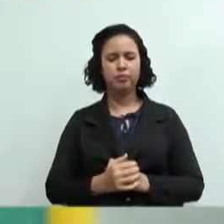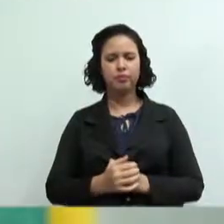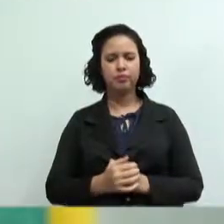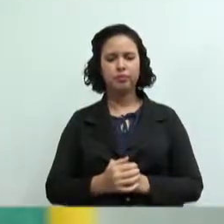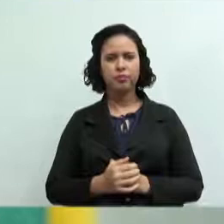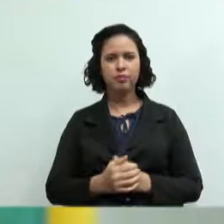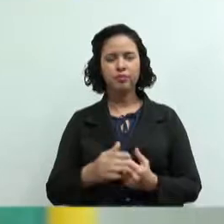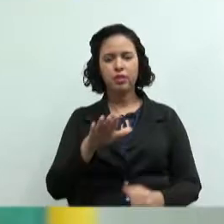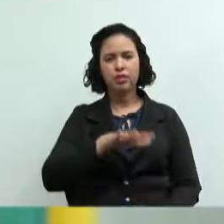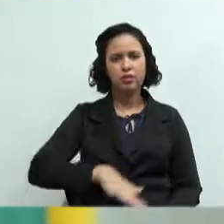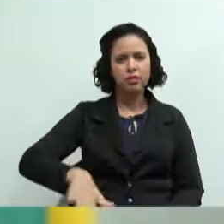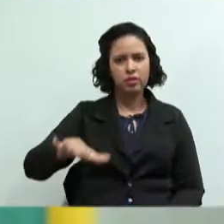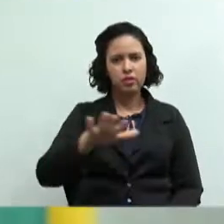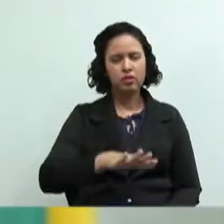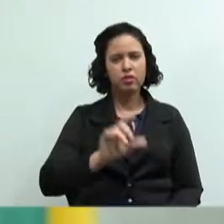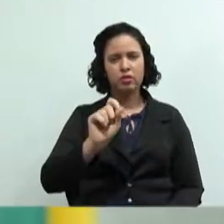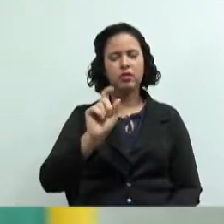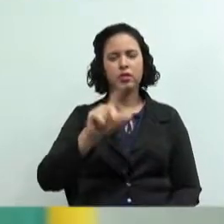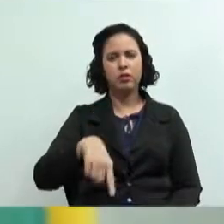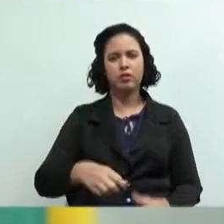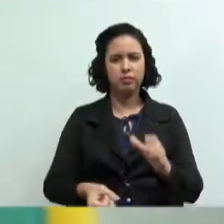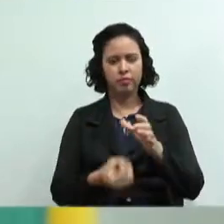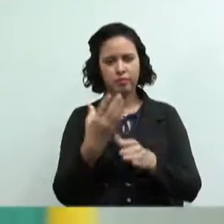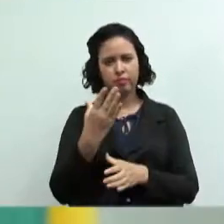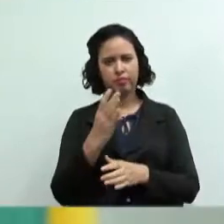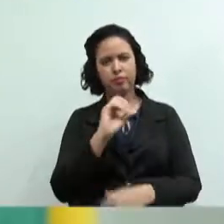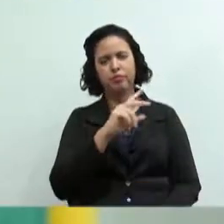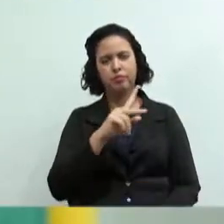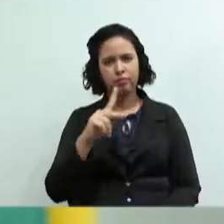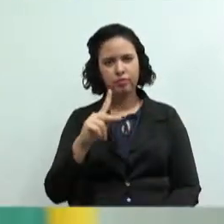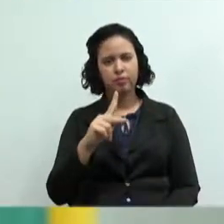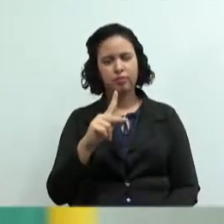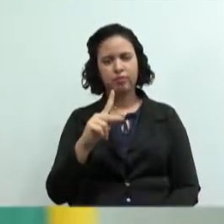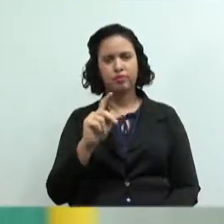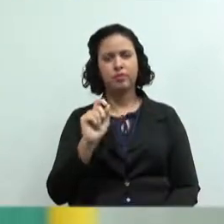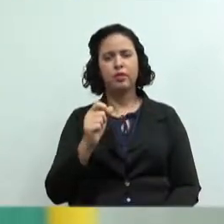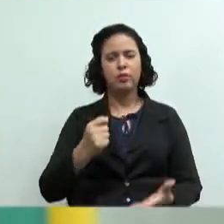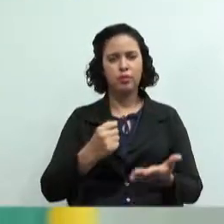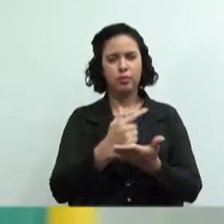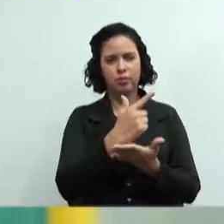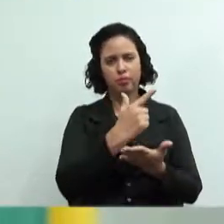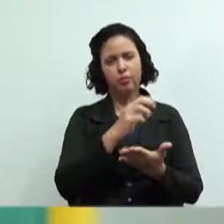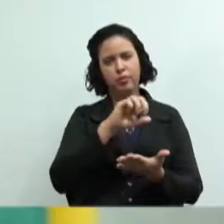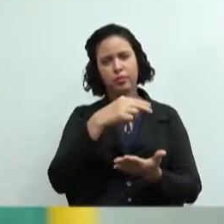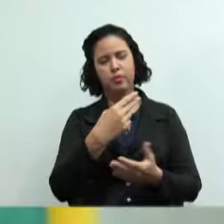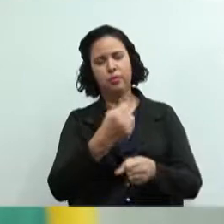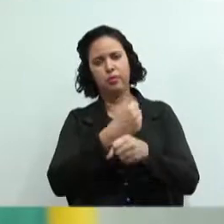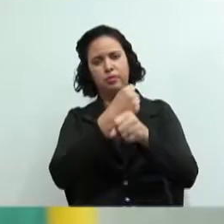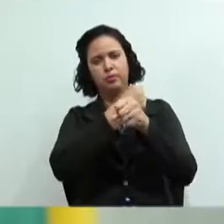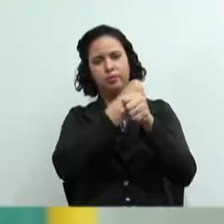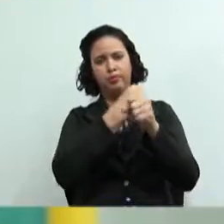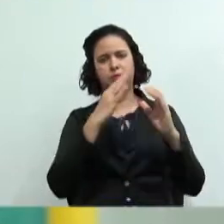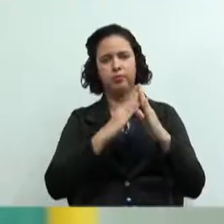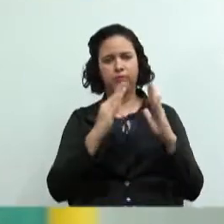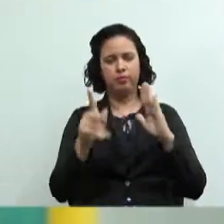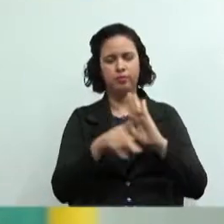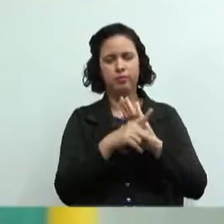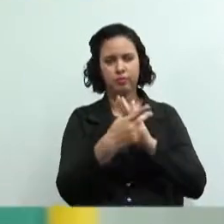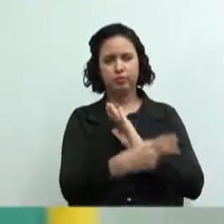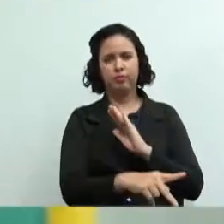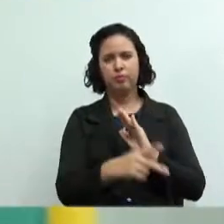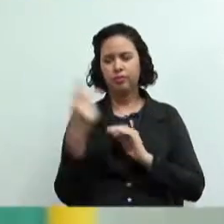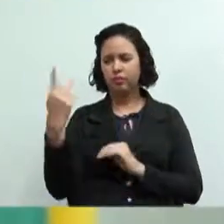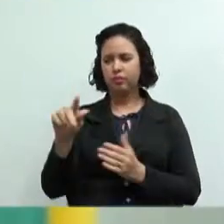O ramo habitacional é formado por cooperativas que buscam viabilizar a compra ou a construção de casas próprias para os seus